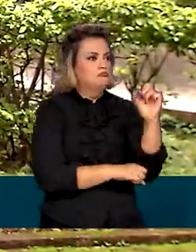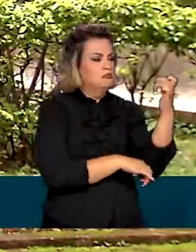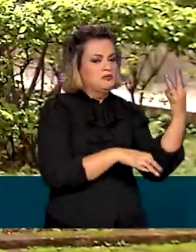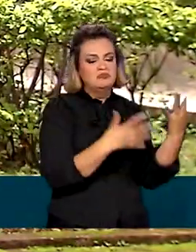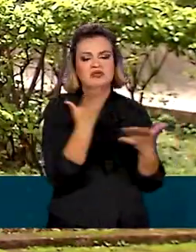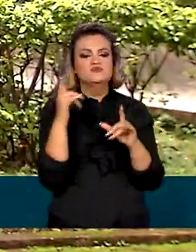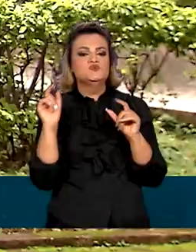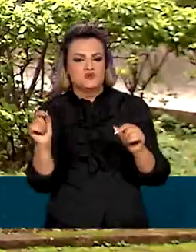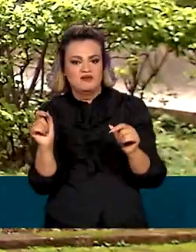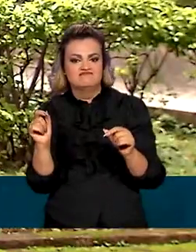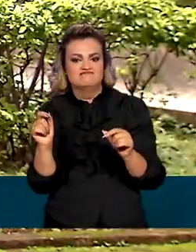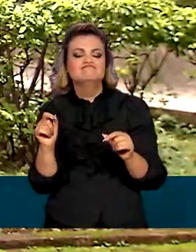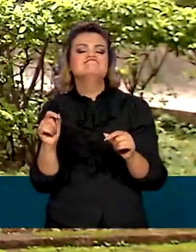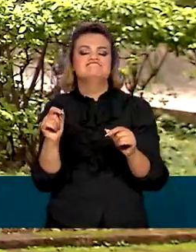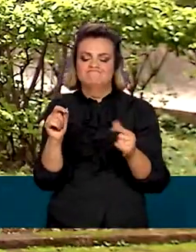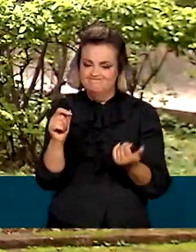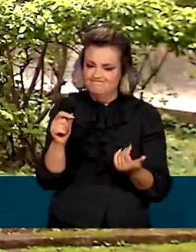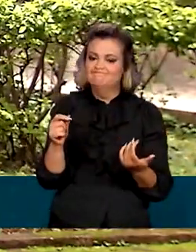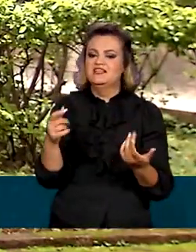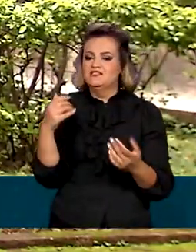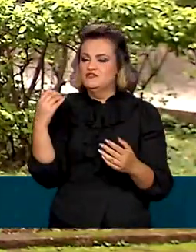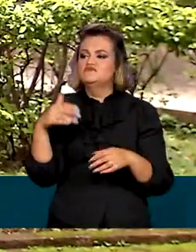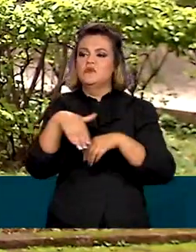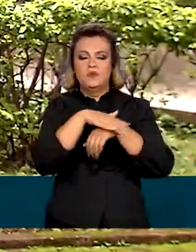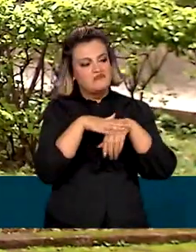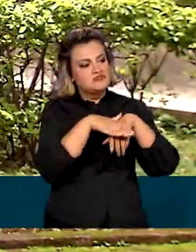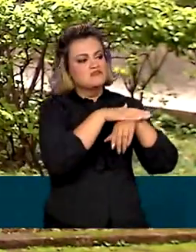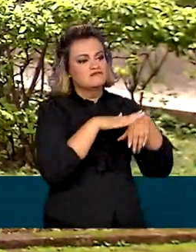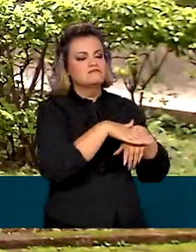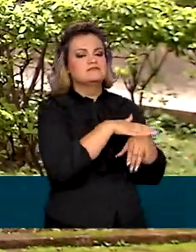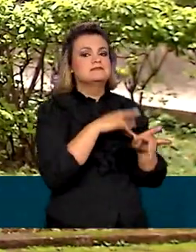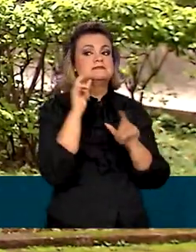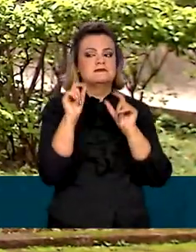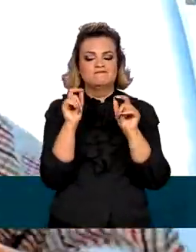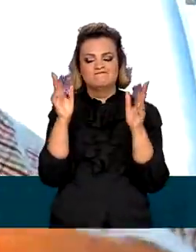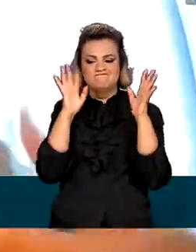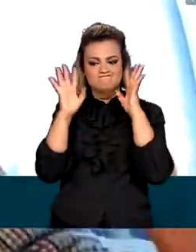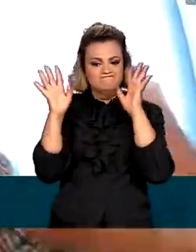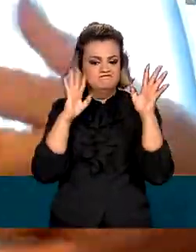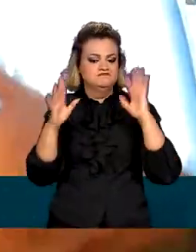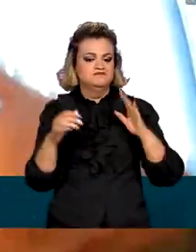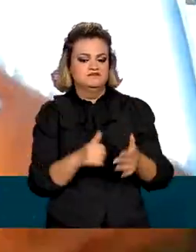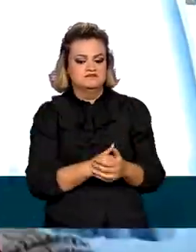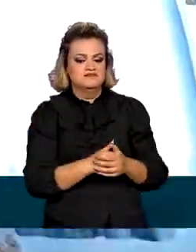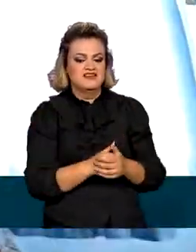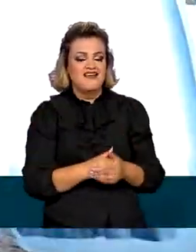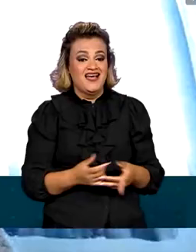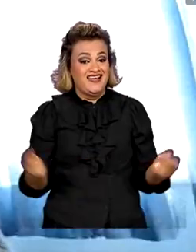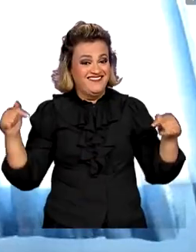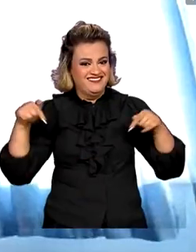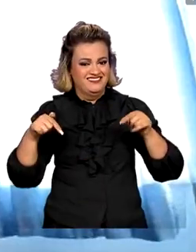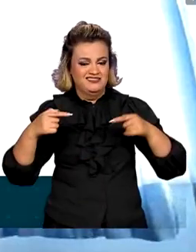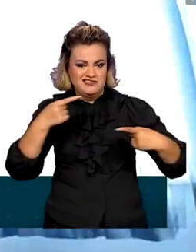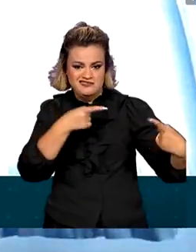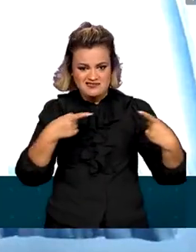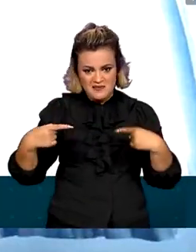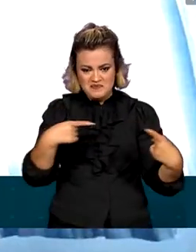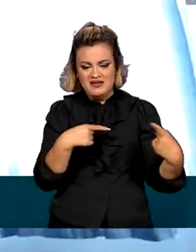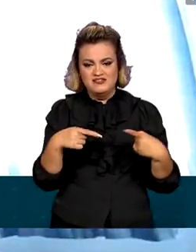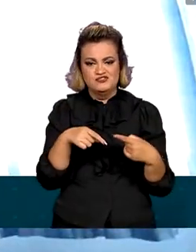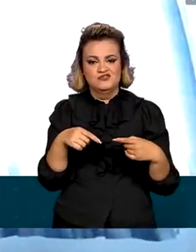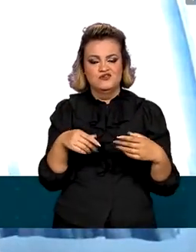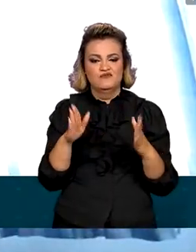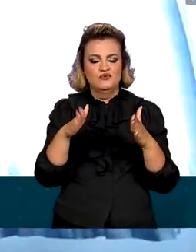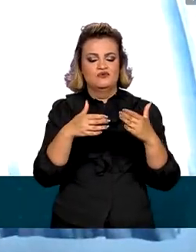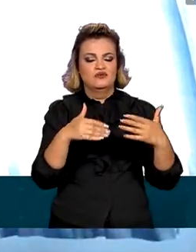deve ganhar um espaço importante nas conversas entre os líderes. Trazer para dentro desse debate sobre desenvolvimento